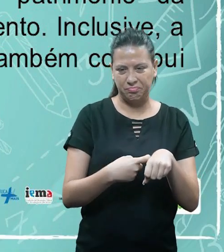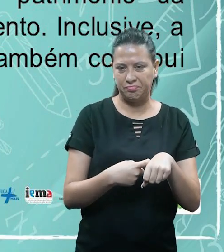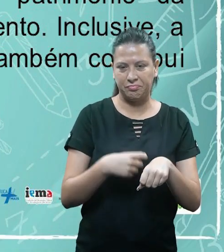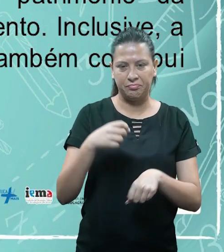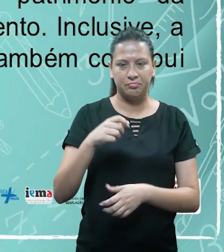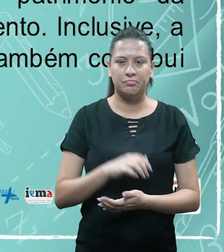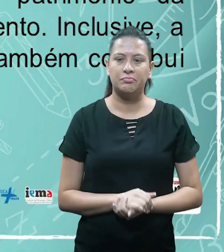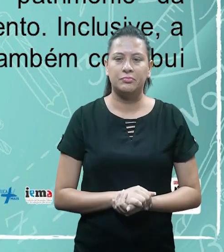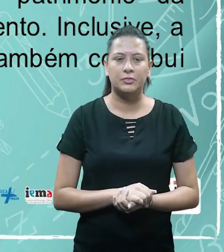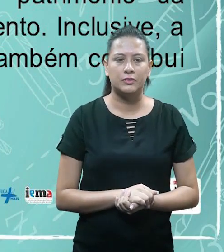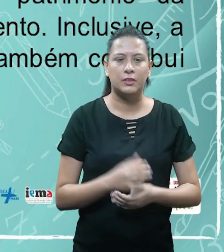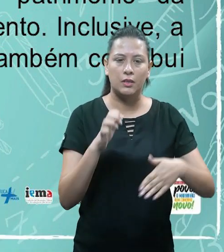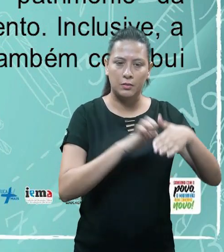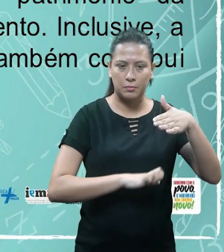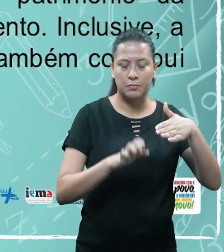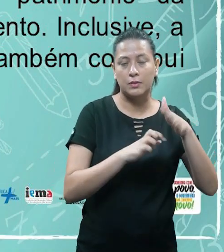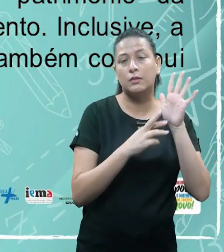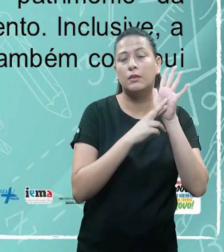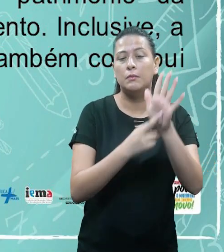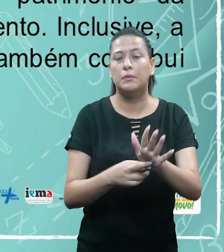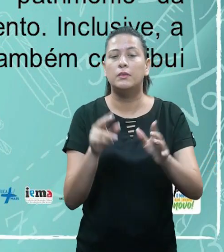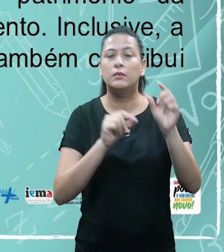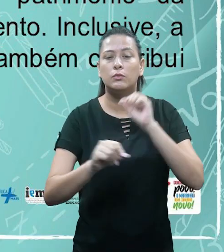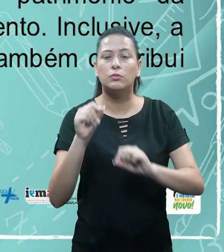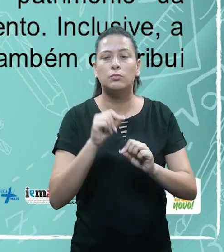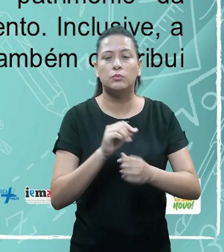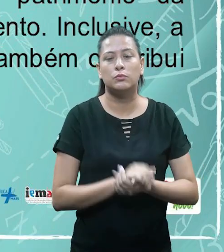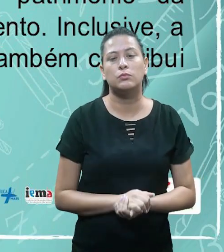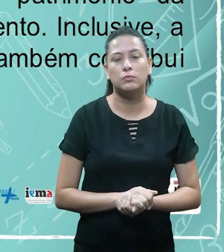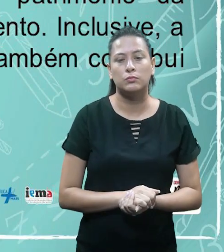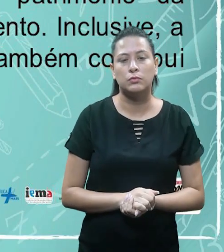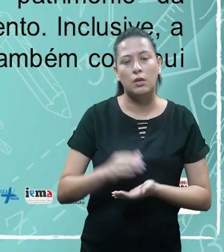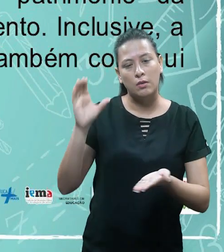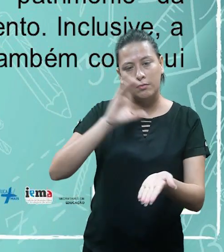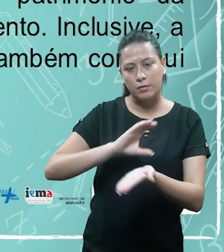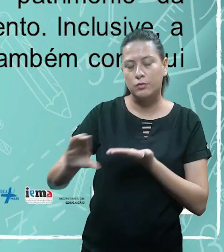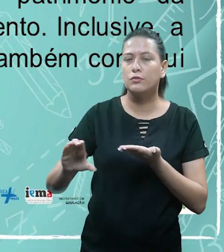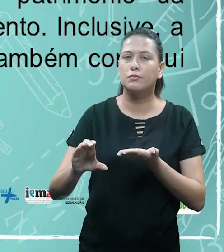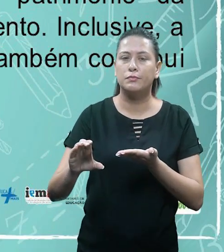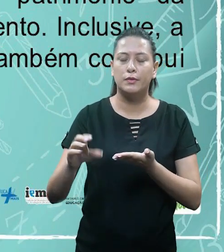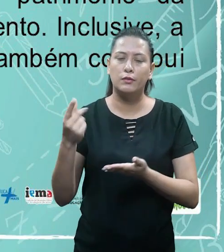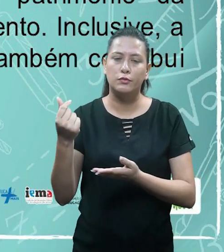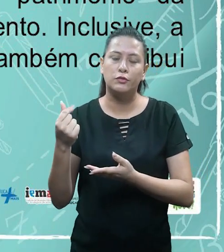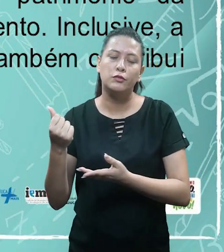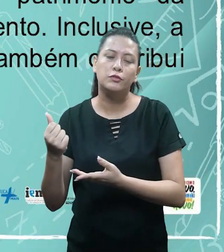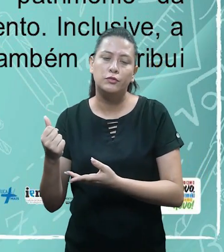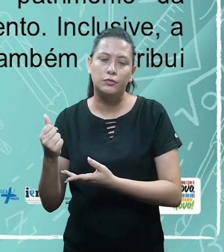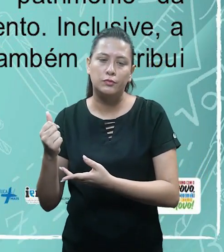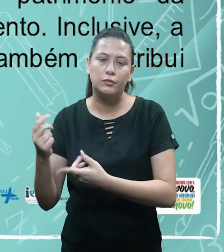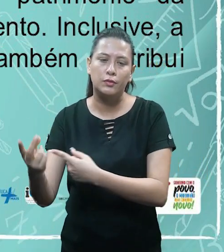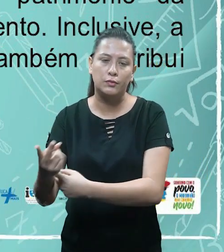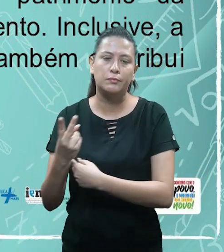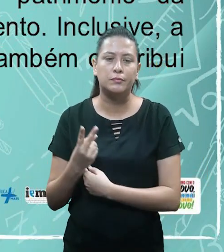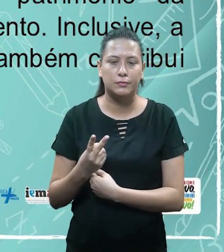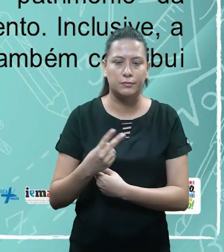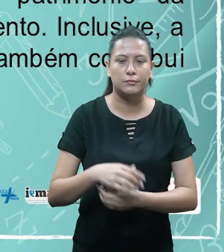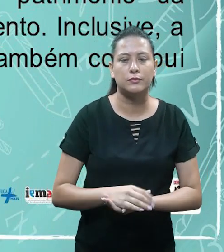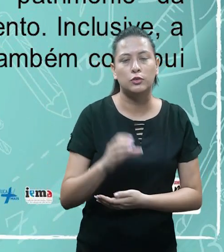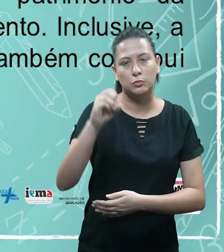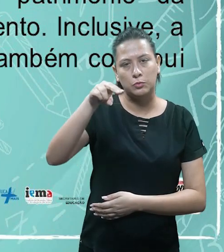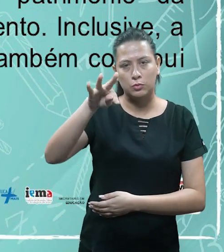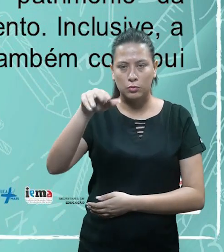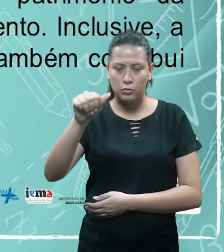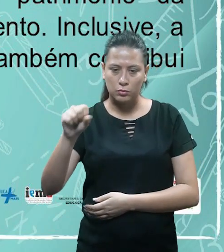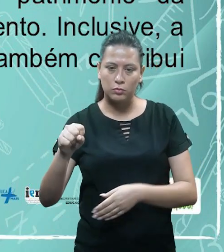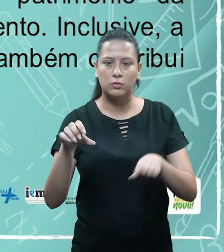contas que fazem parte do patrimônio da empresa, como empréstimos, créditos e investimentos. Inclusive, a